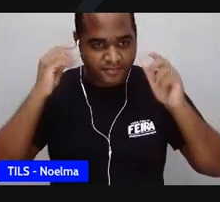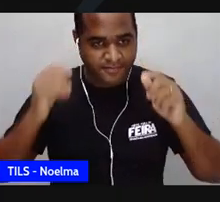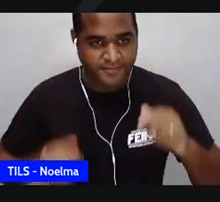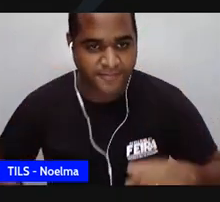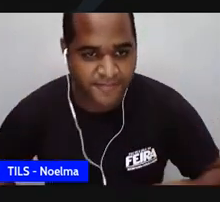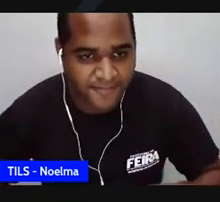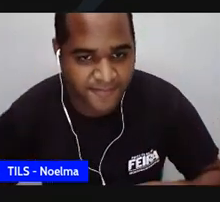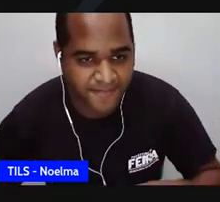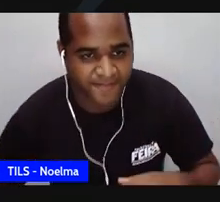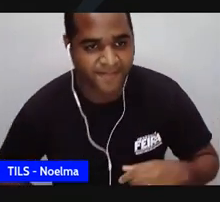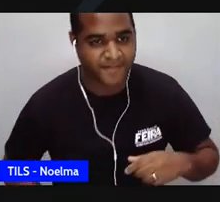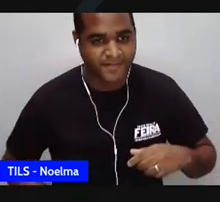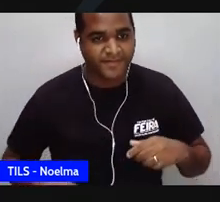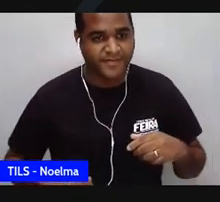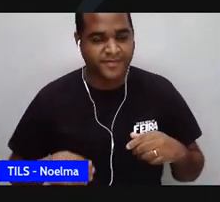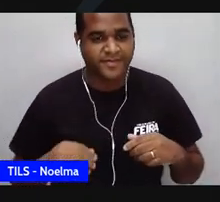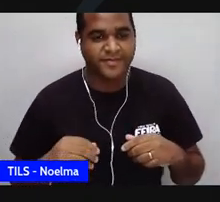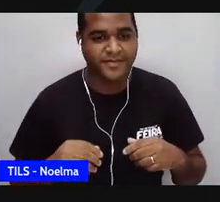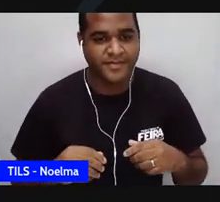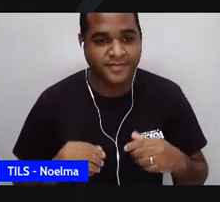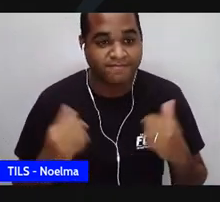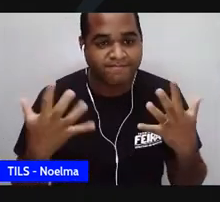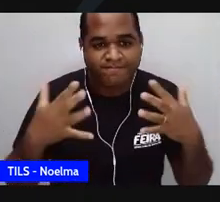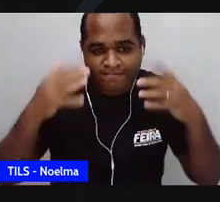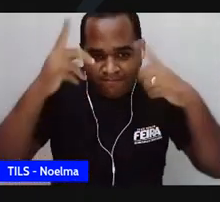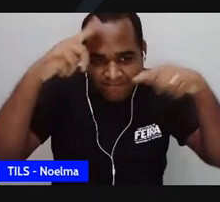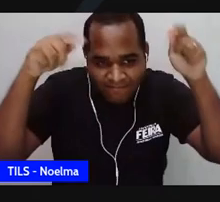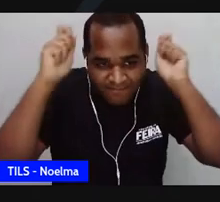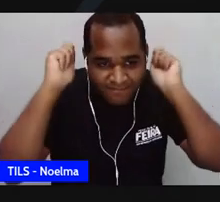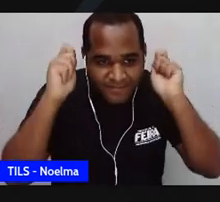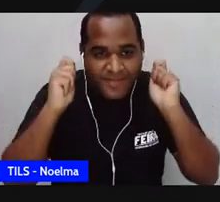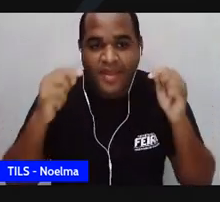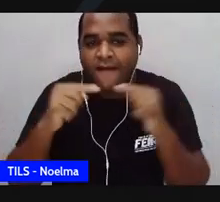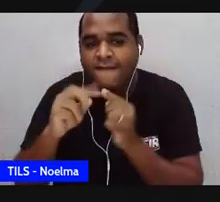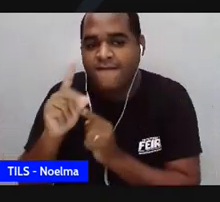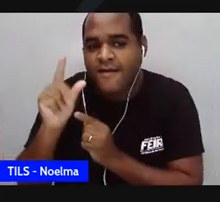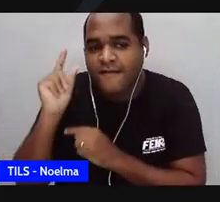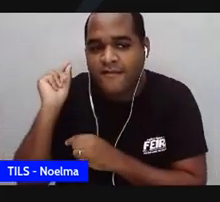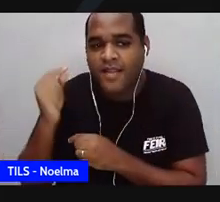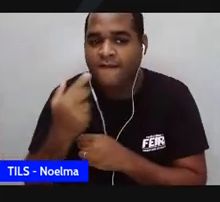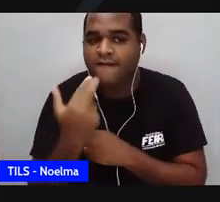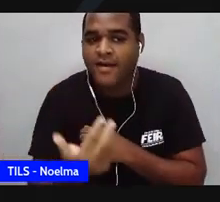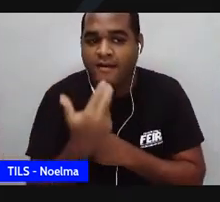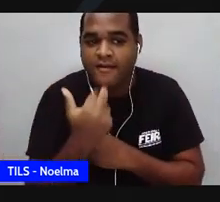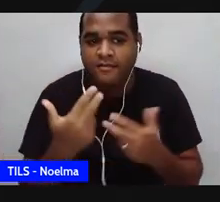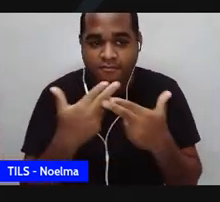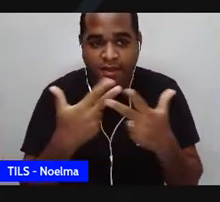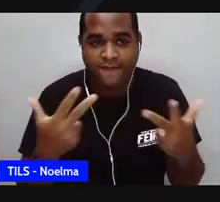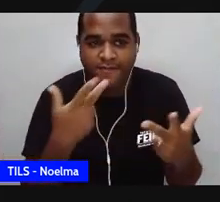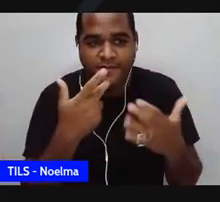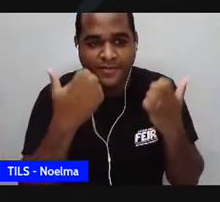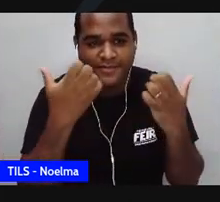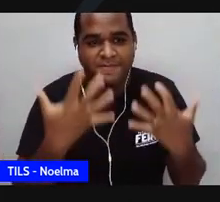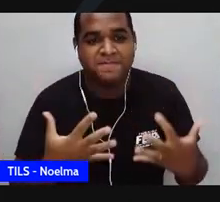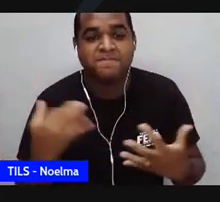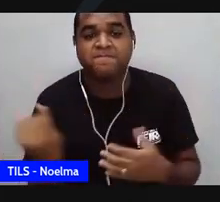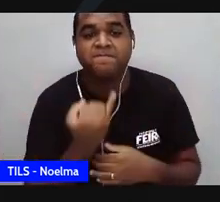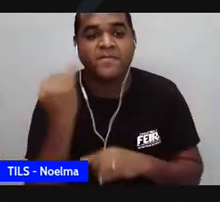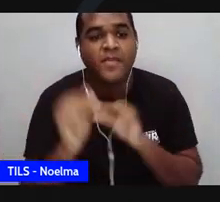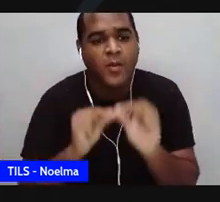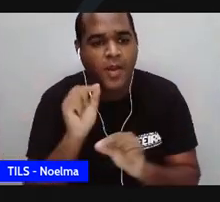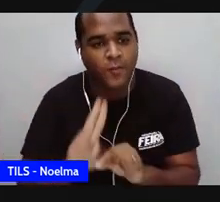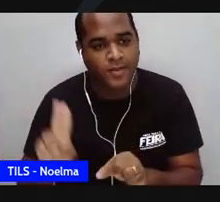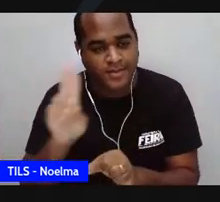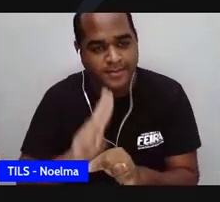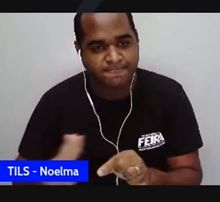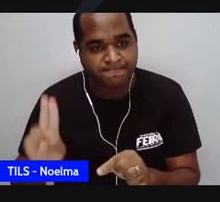lendo, olha que coisa que dizia na cabeça, que nem nossas ancestrais, nossa folha, às a gente lê, morto, antes de mim, mas a gente usa.